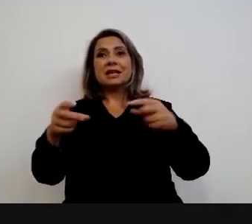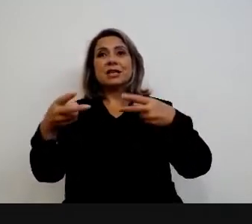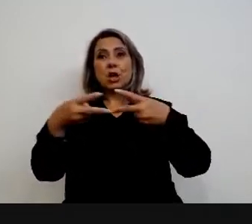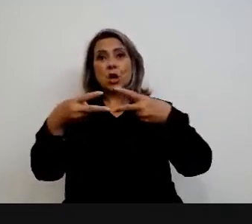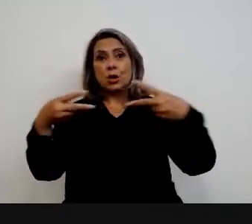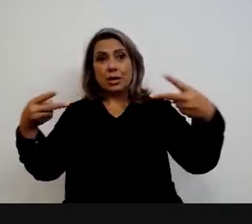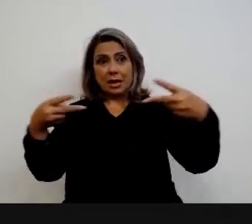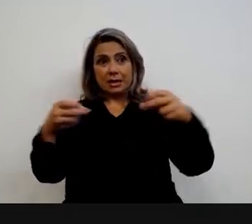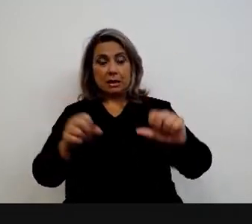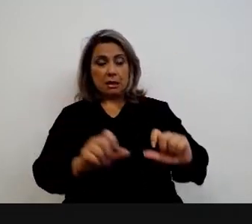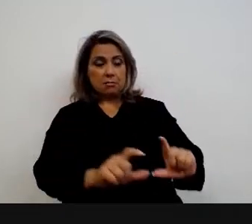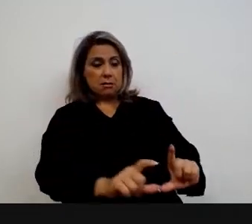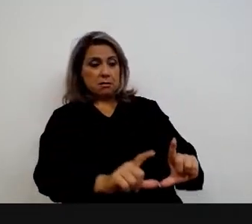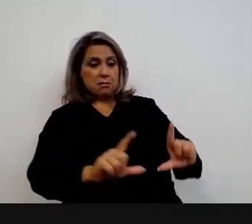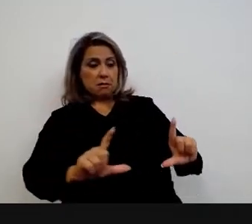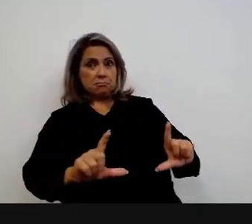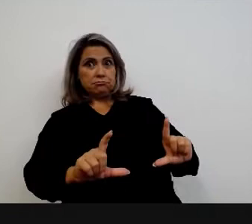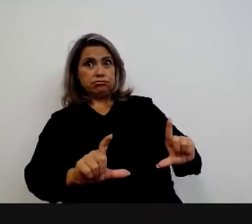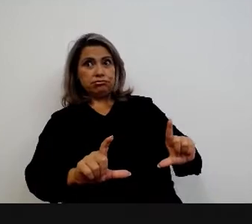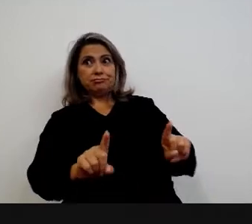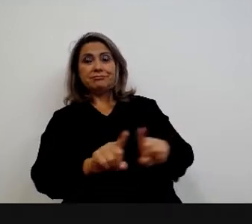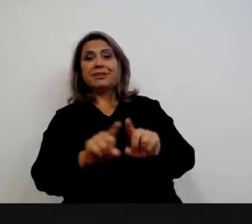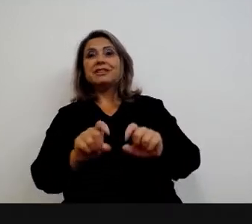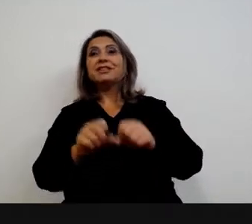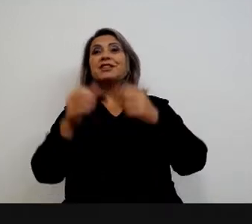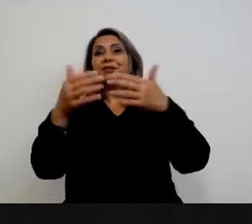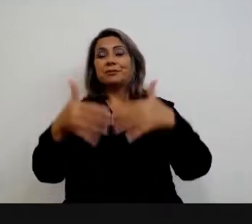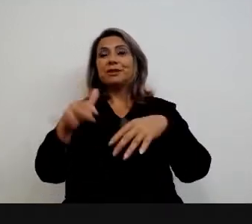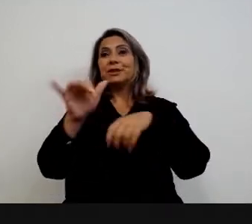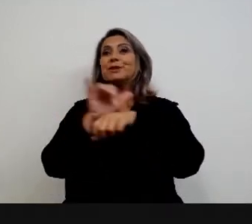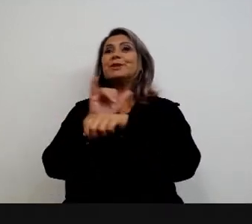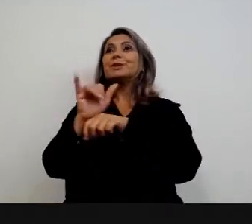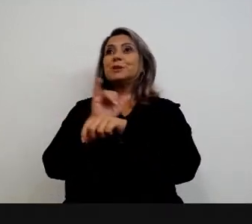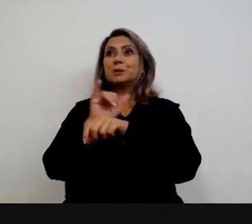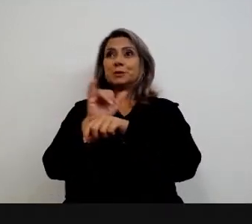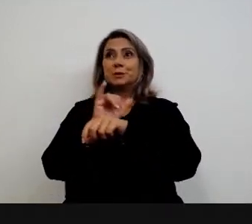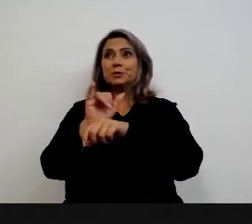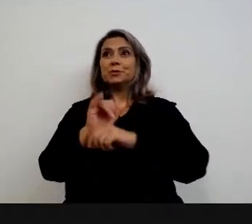nas cadeiras do auditório e na descrição do evento no YouTube.